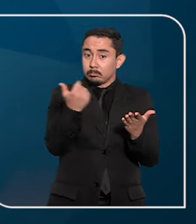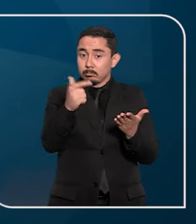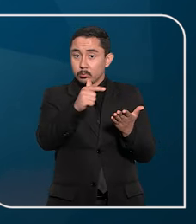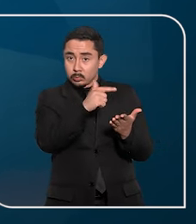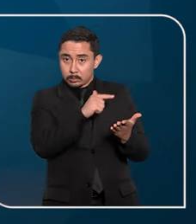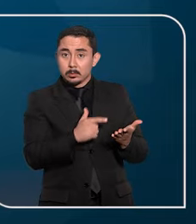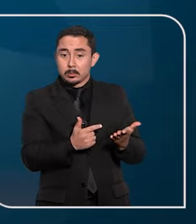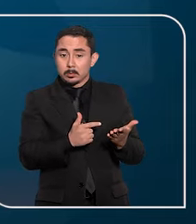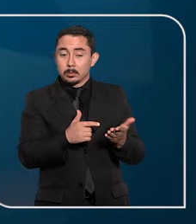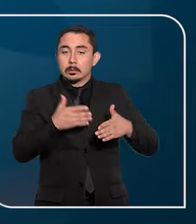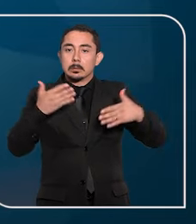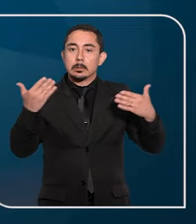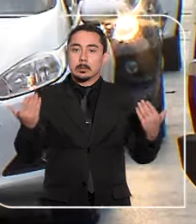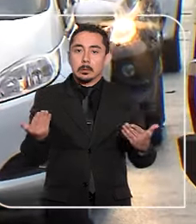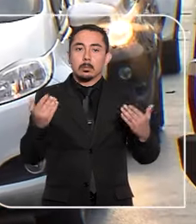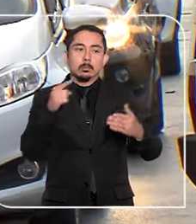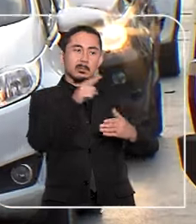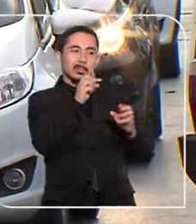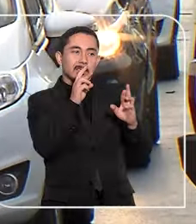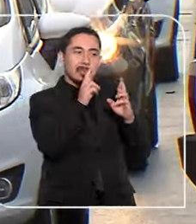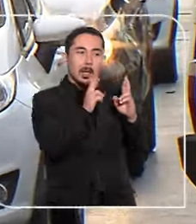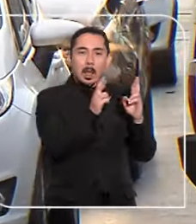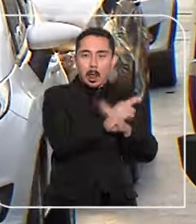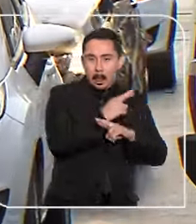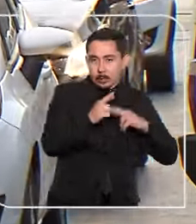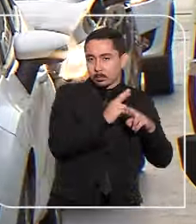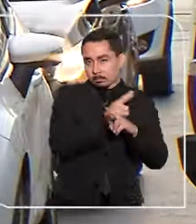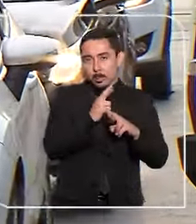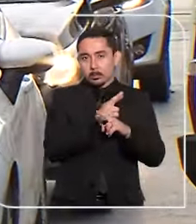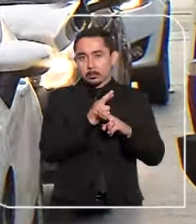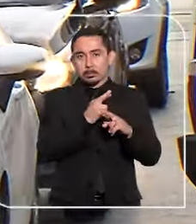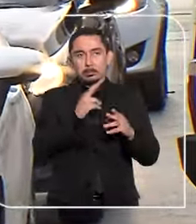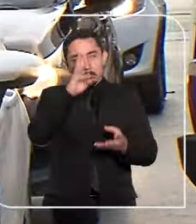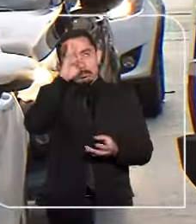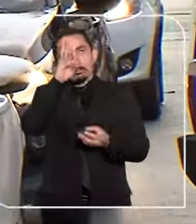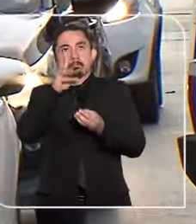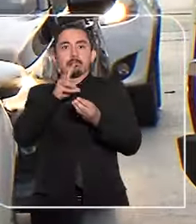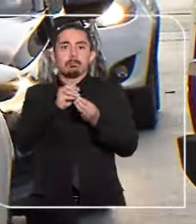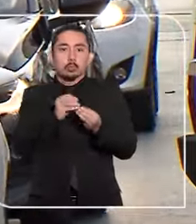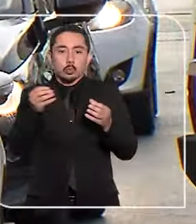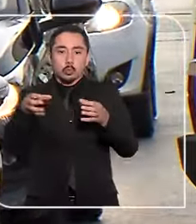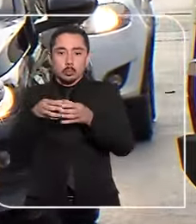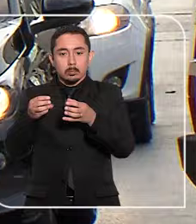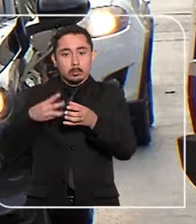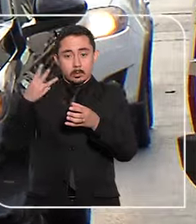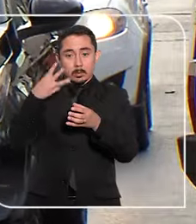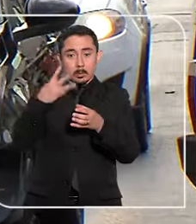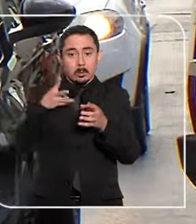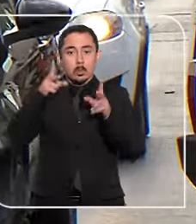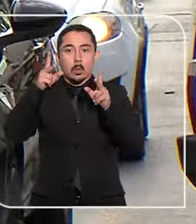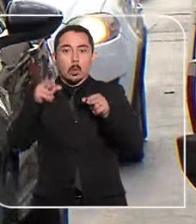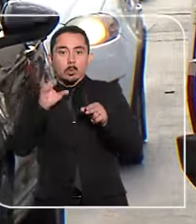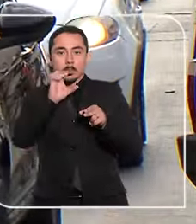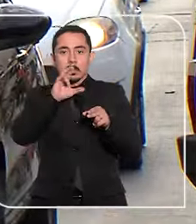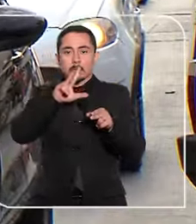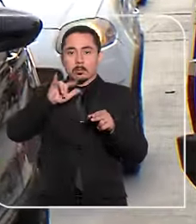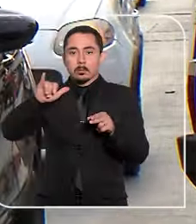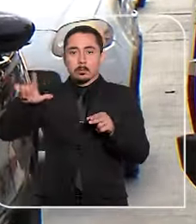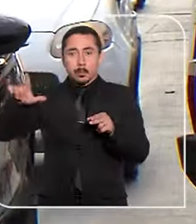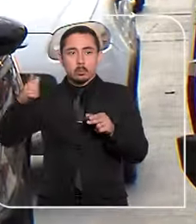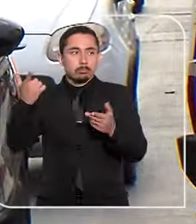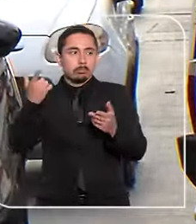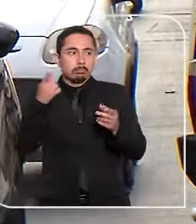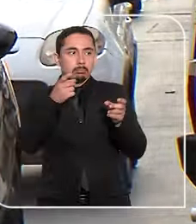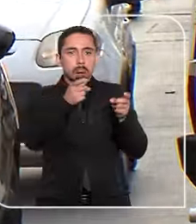entre plataforma e motorista. Por isso, essa relação é considerada, por entendimento da terceira turma, como o